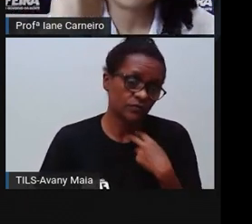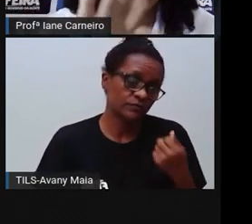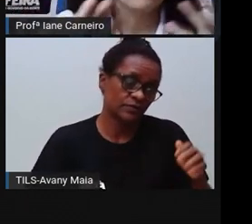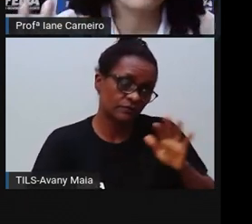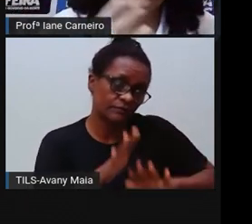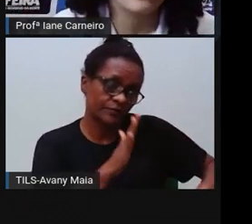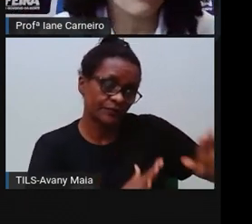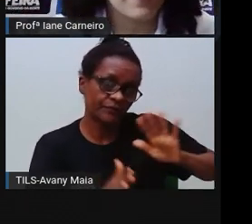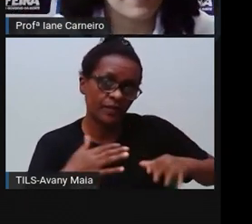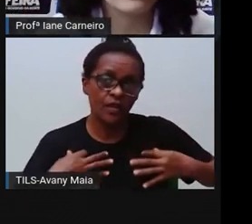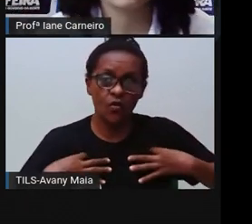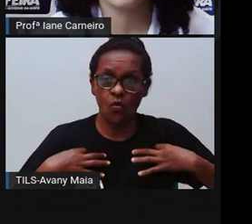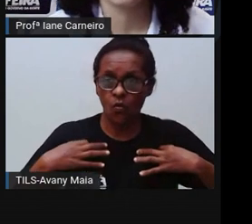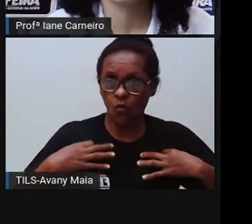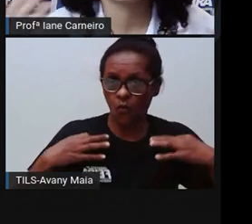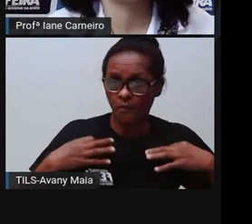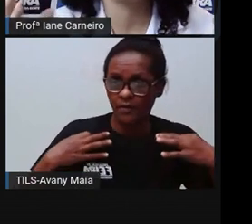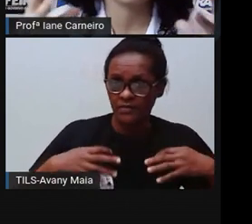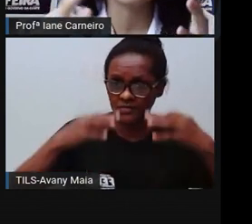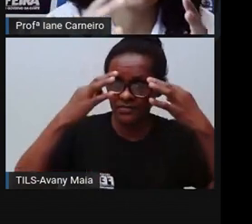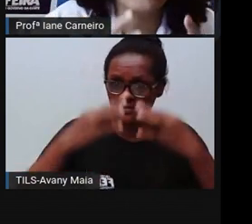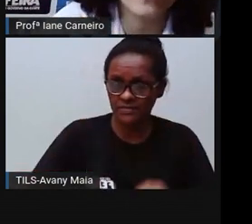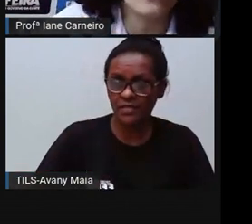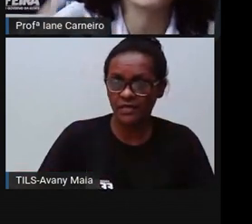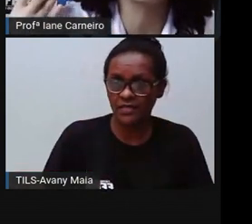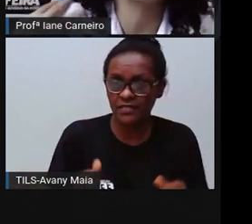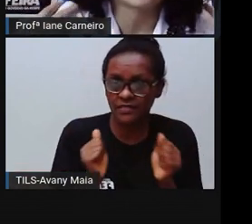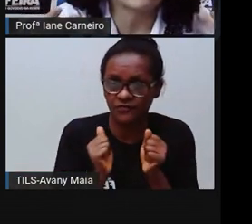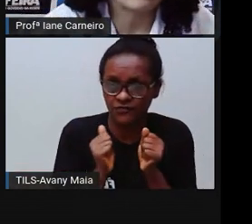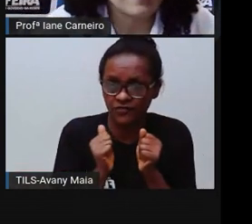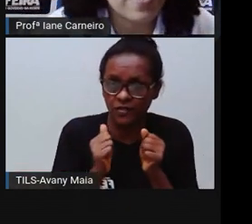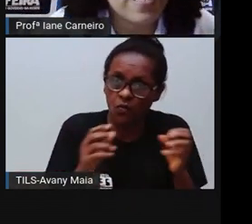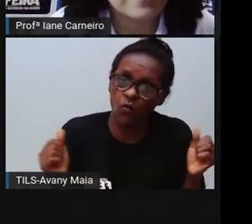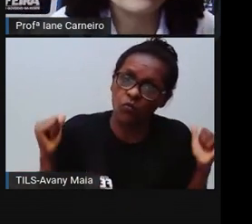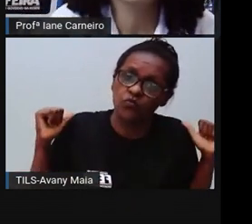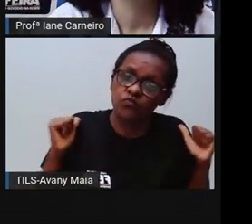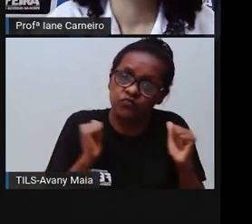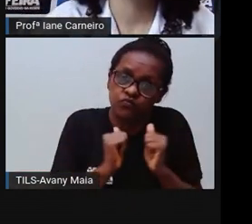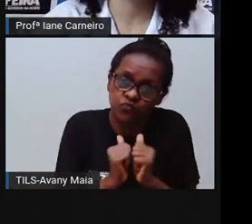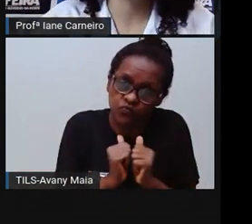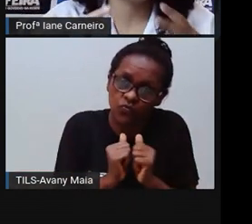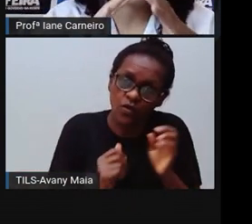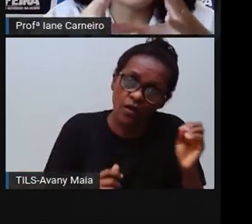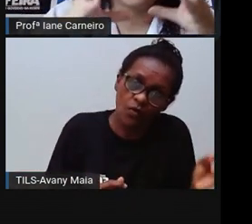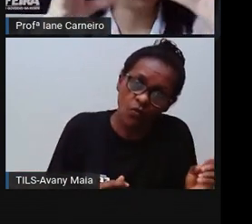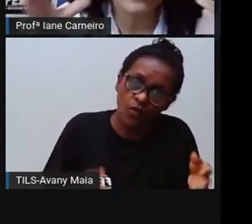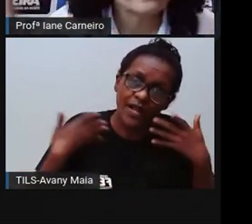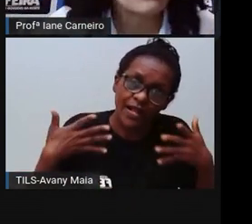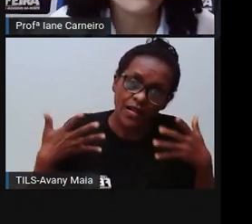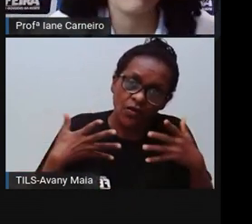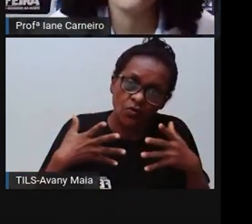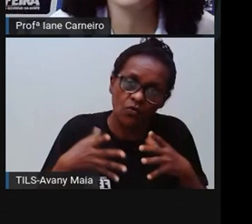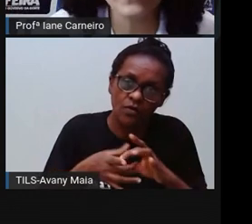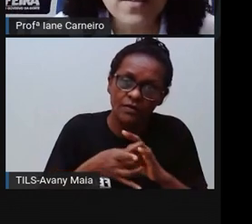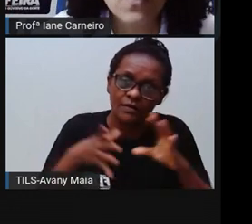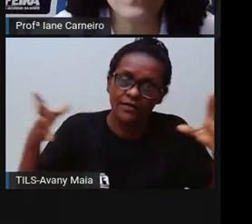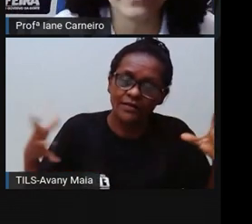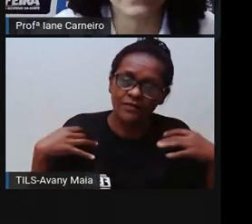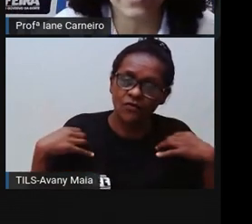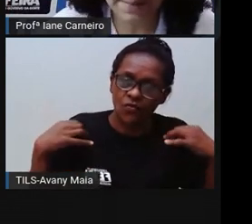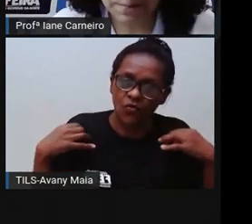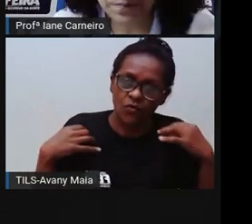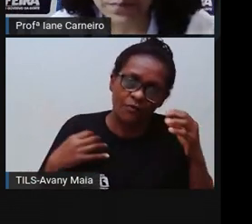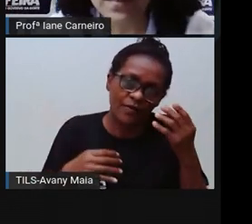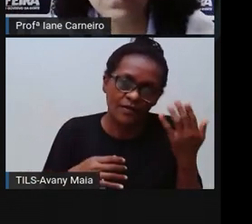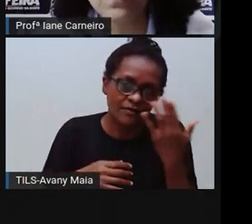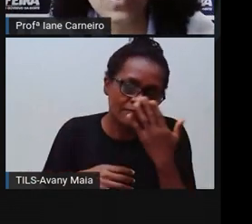usar roupas adequadas, né? Ou se estiver fazendo frio, precisa ser agasalhada, né? Então, a proteção envolve muitas coisas,